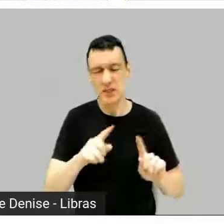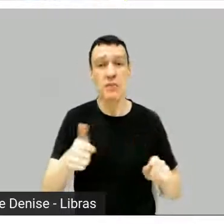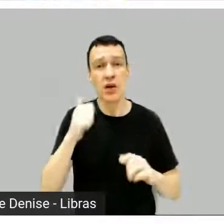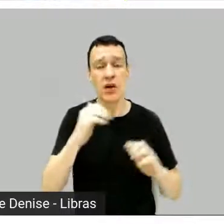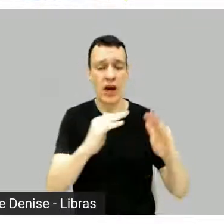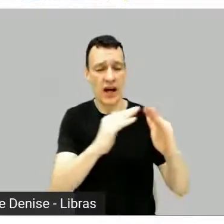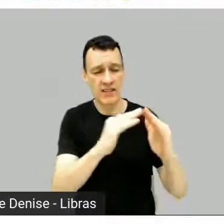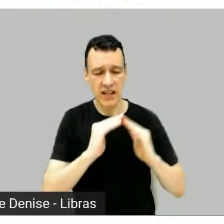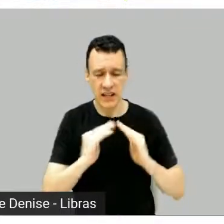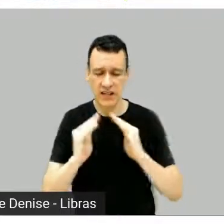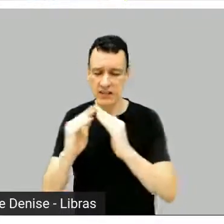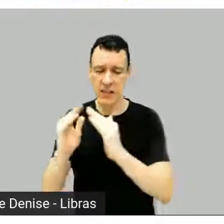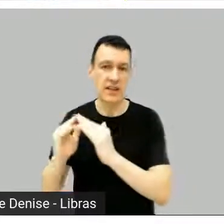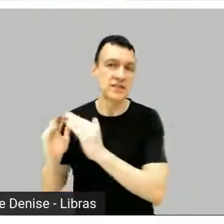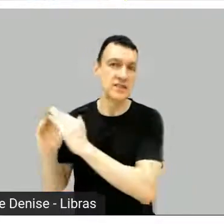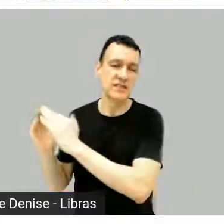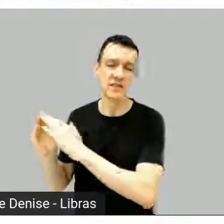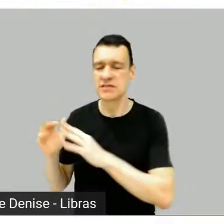faz o maldito quadro,